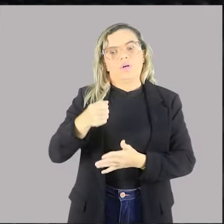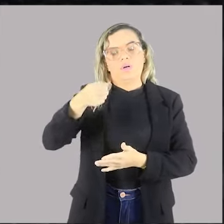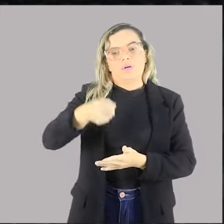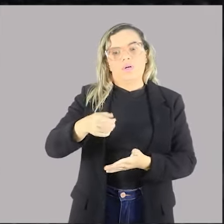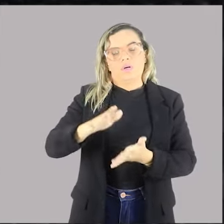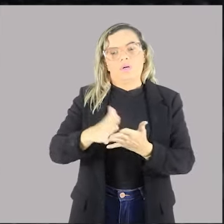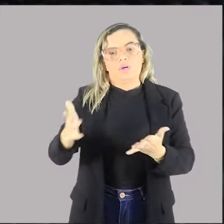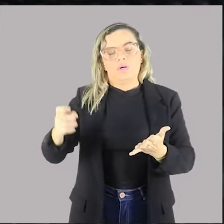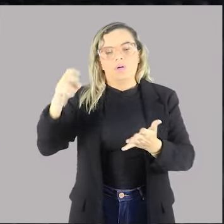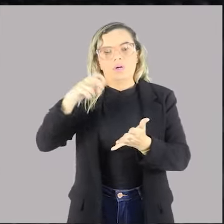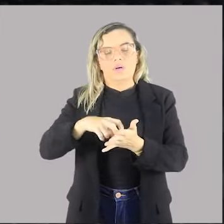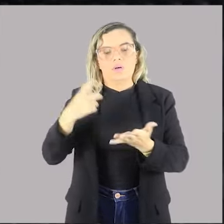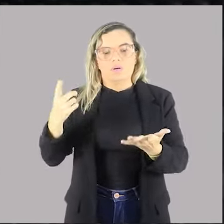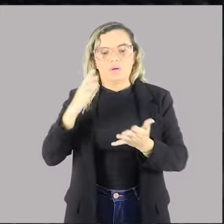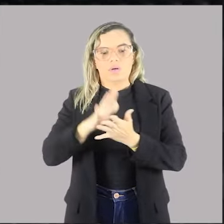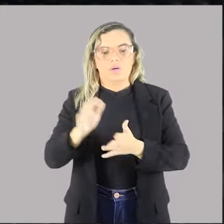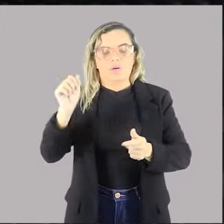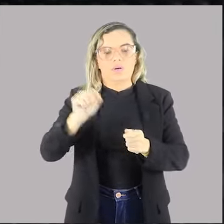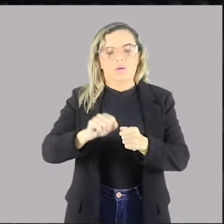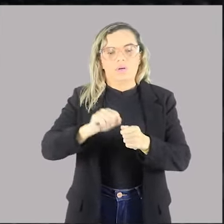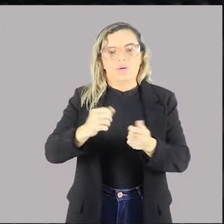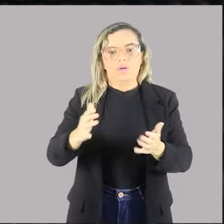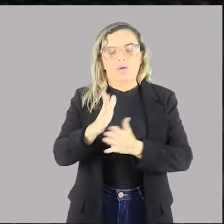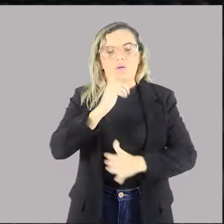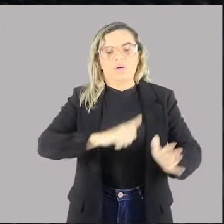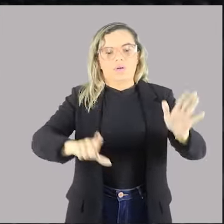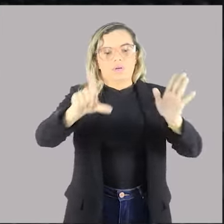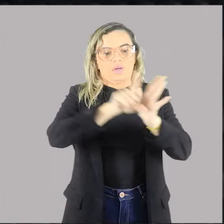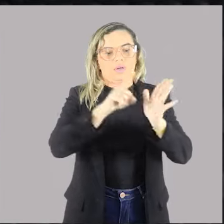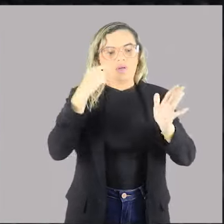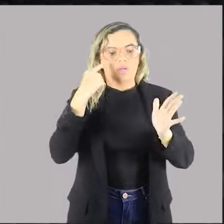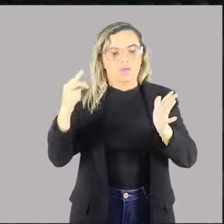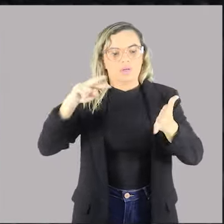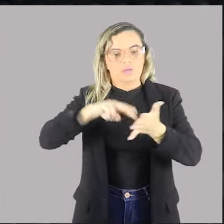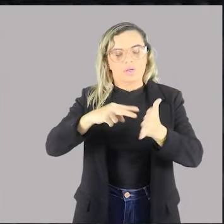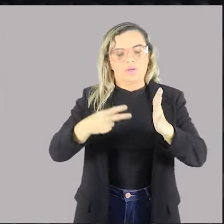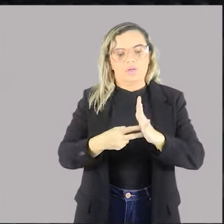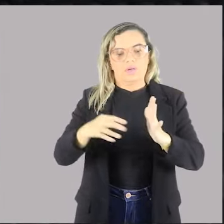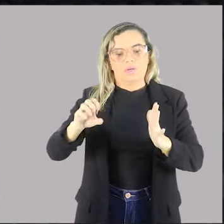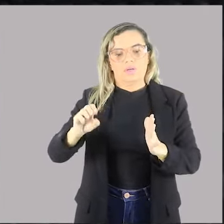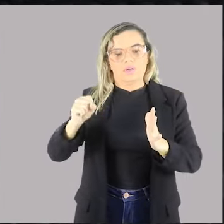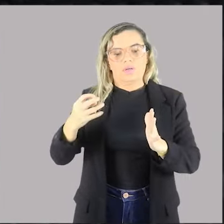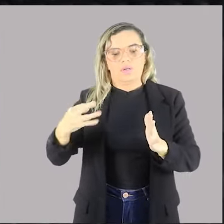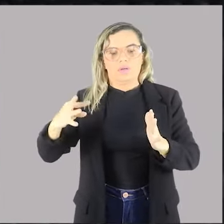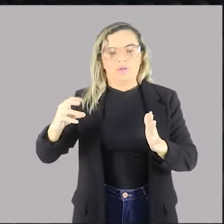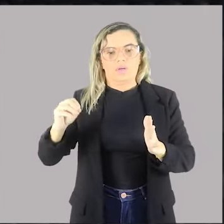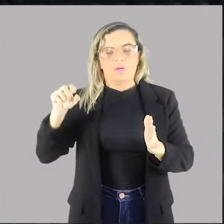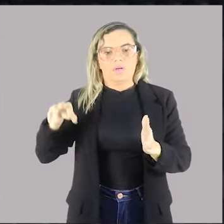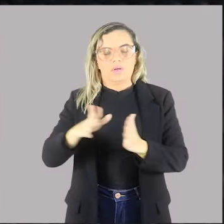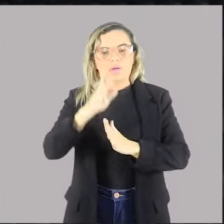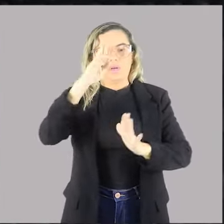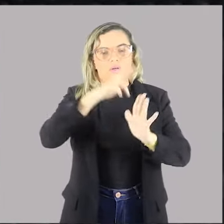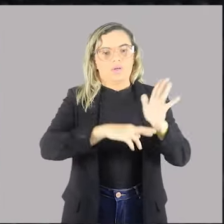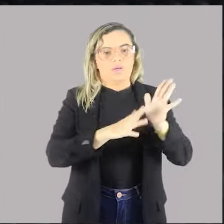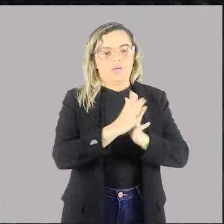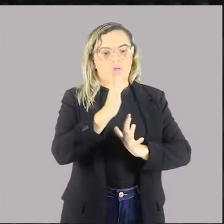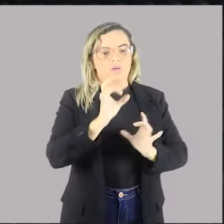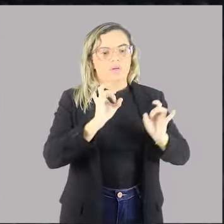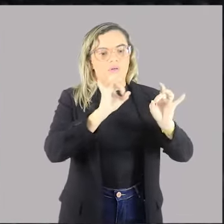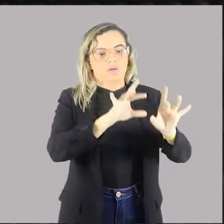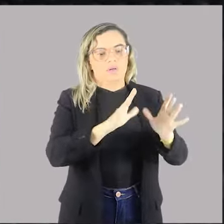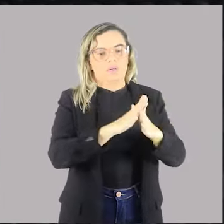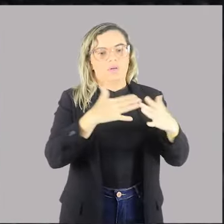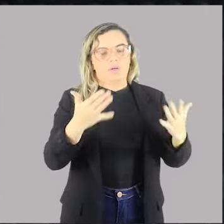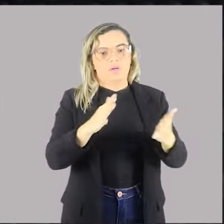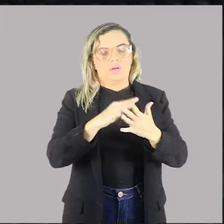sanções. Isso é feito pelas leis em sentido estrito. Aqui haverá um regramento de especificidades